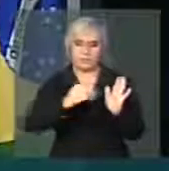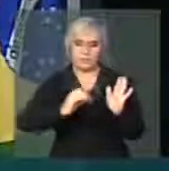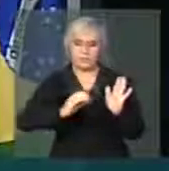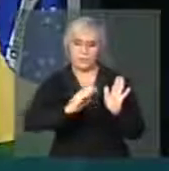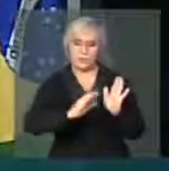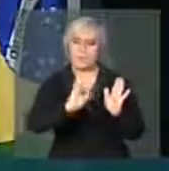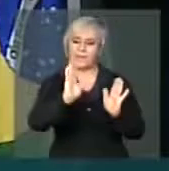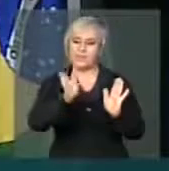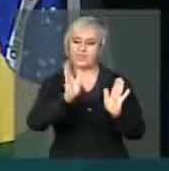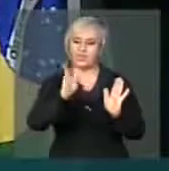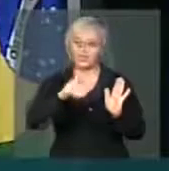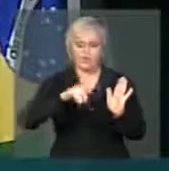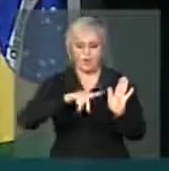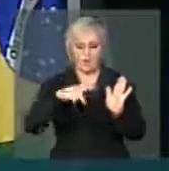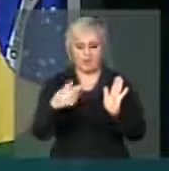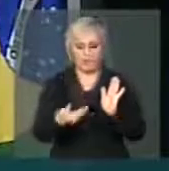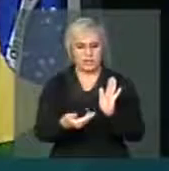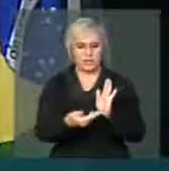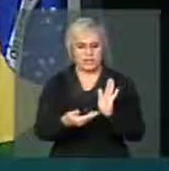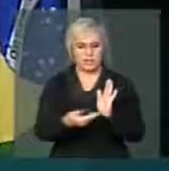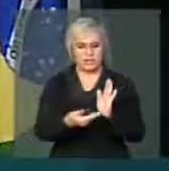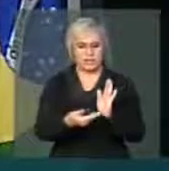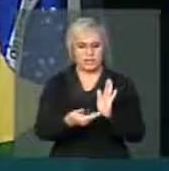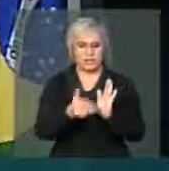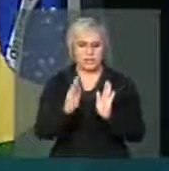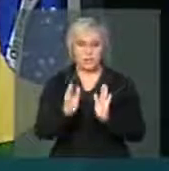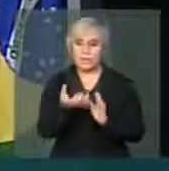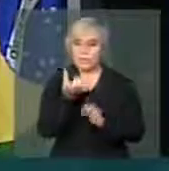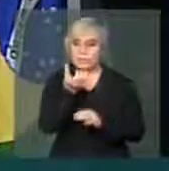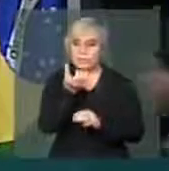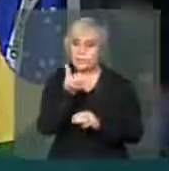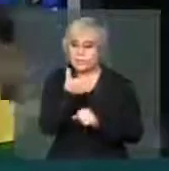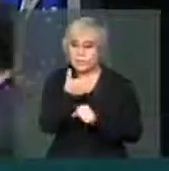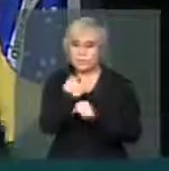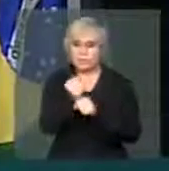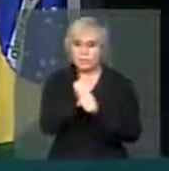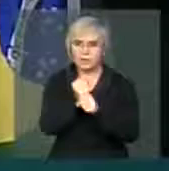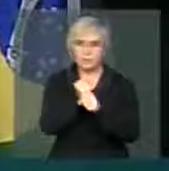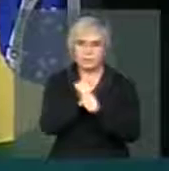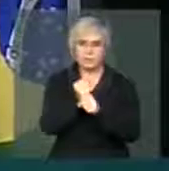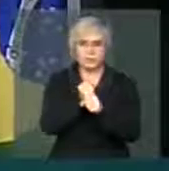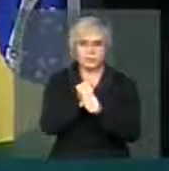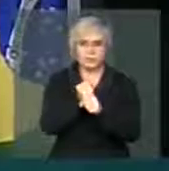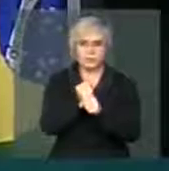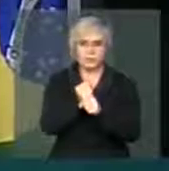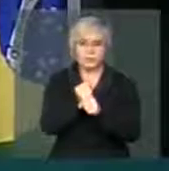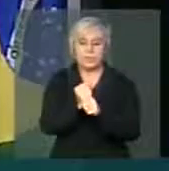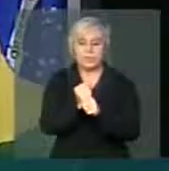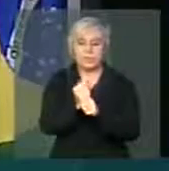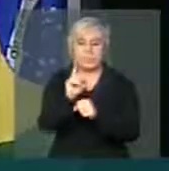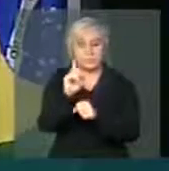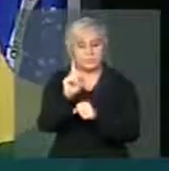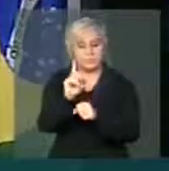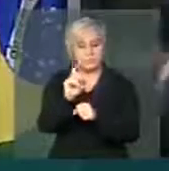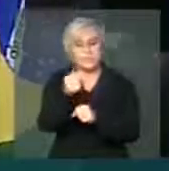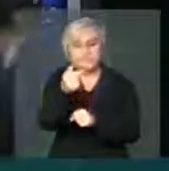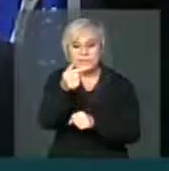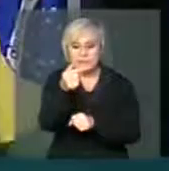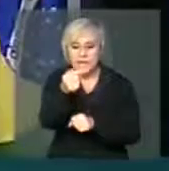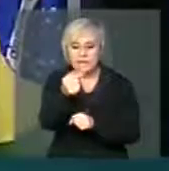tramita Nesta casa Há seis anos Ou melhor, há sete anos